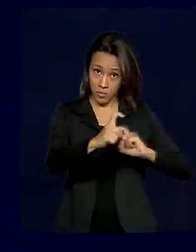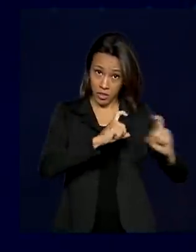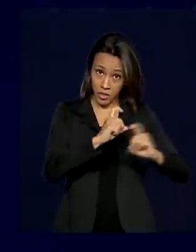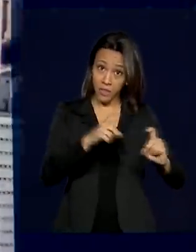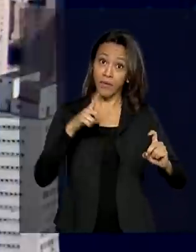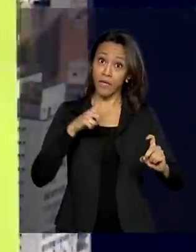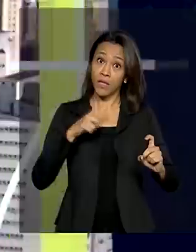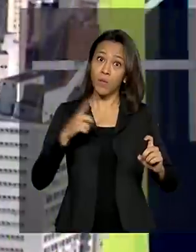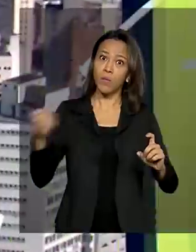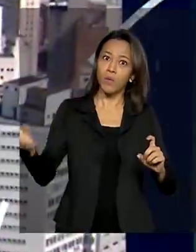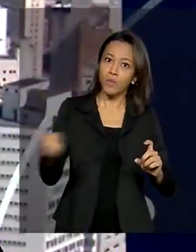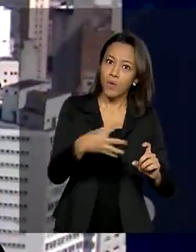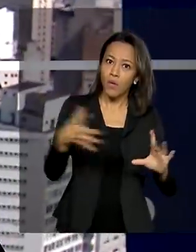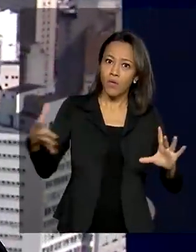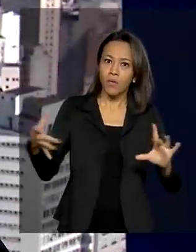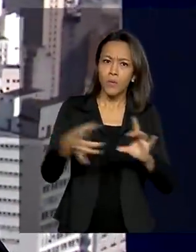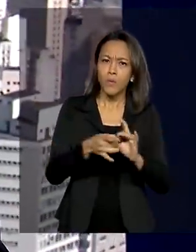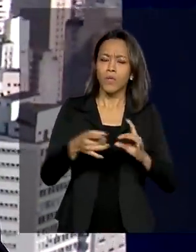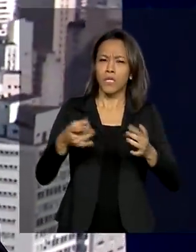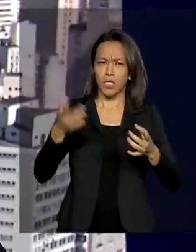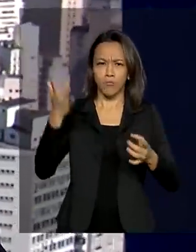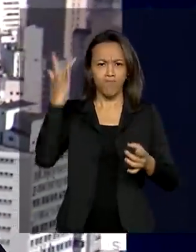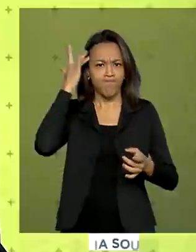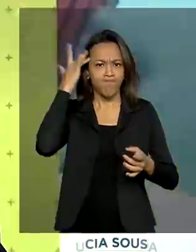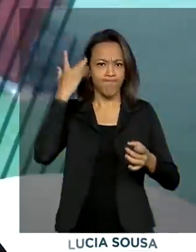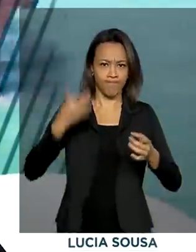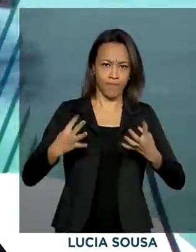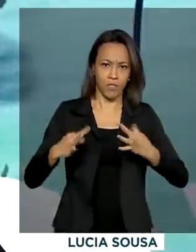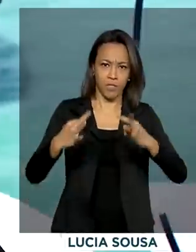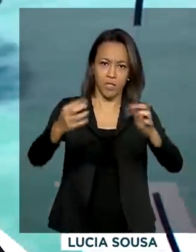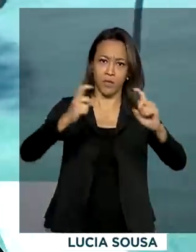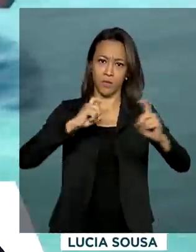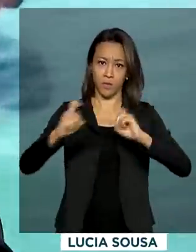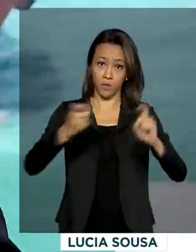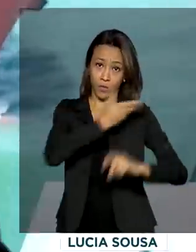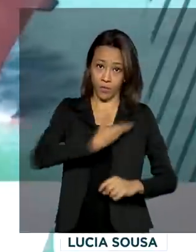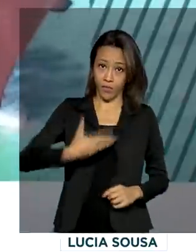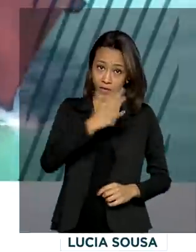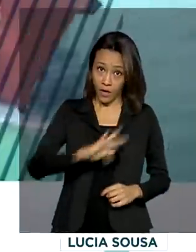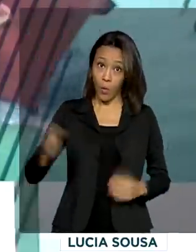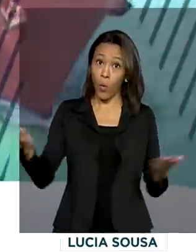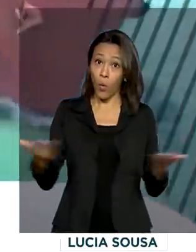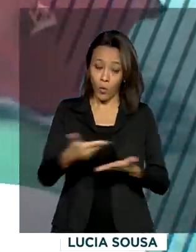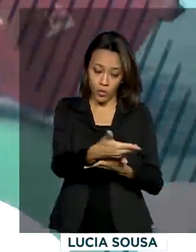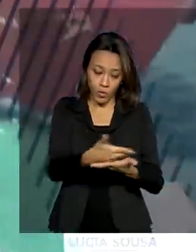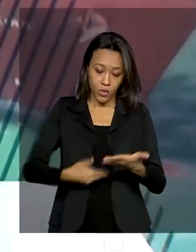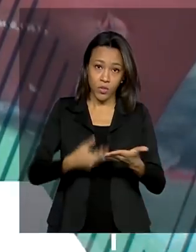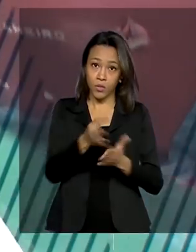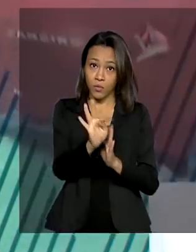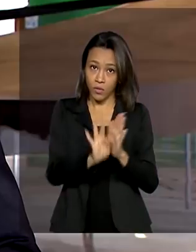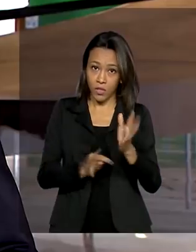vínculos e modernização da administração pública federal, vai ser encaminhada hoje ao Congresso Nacional.